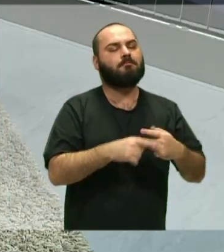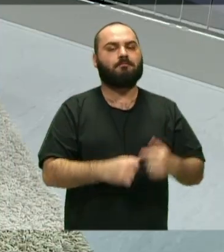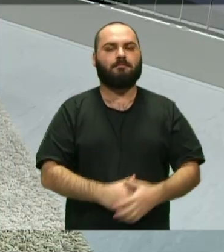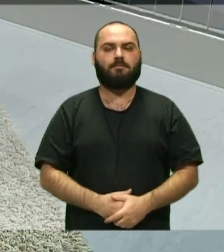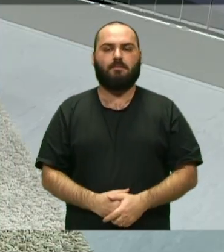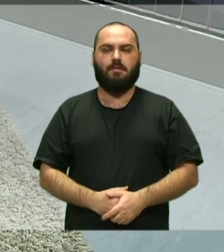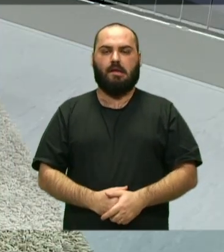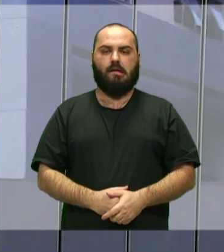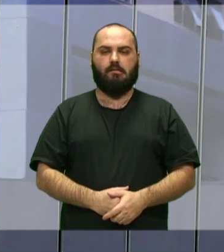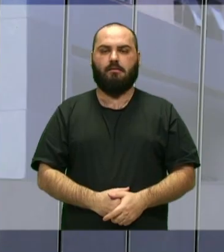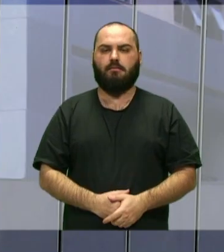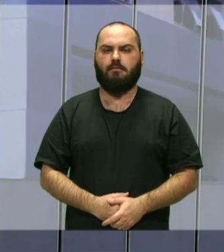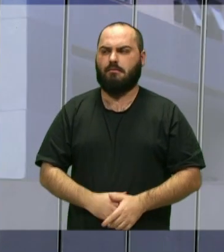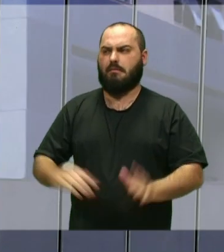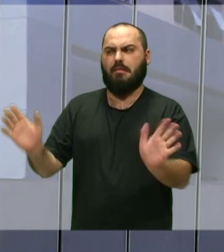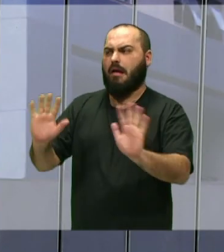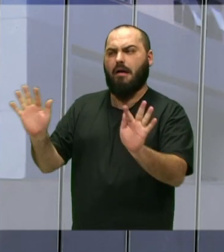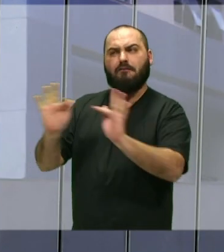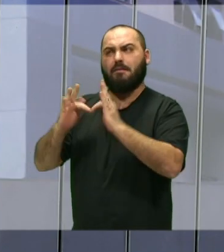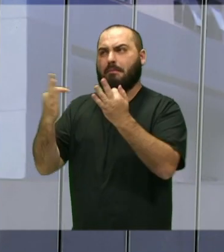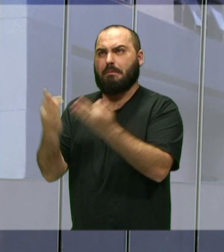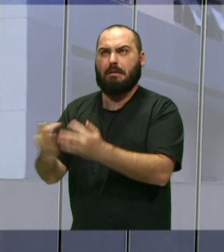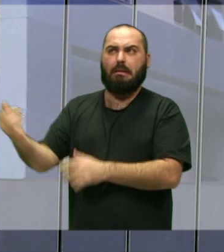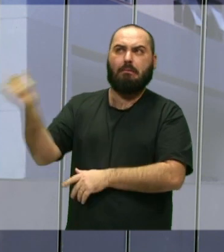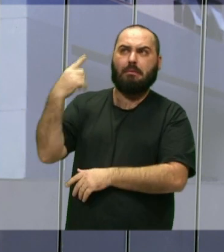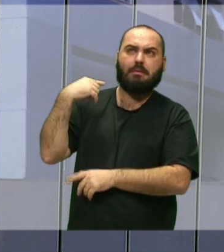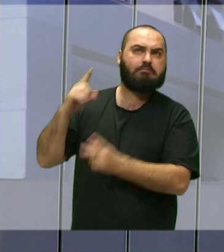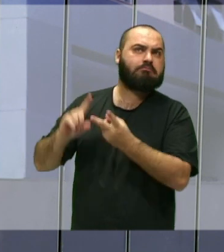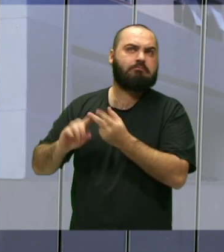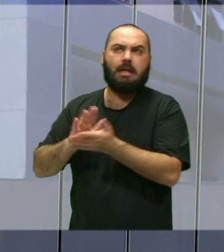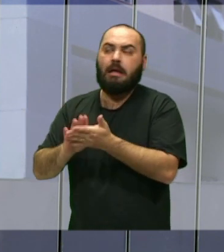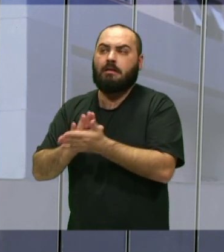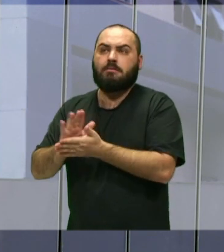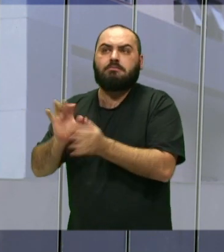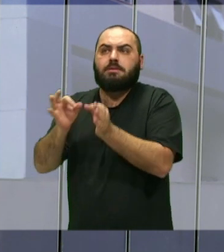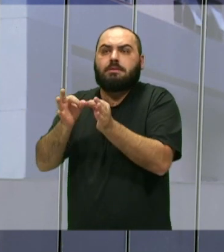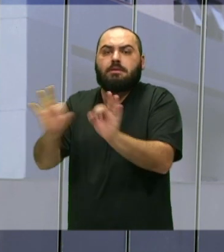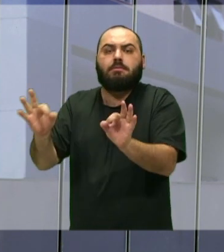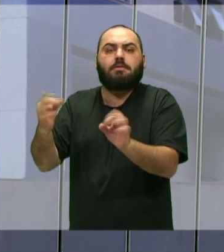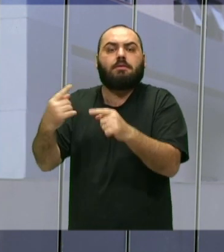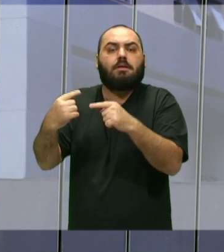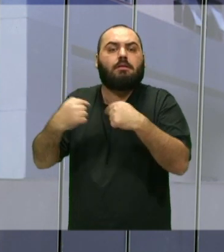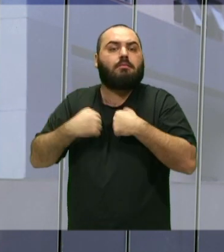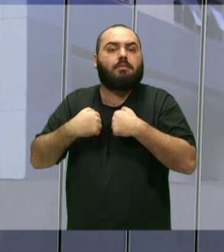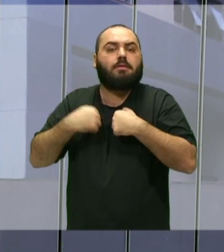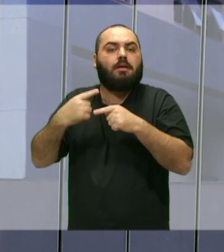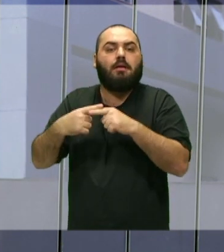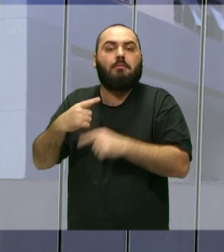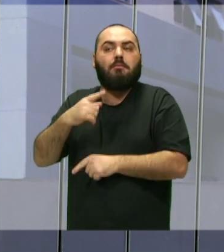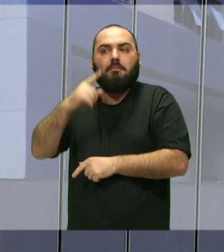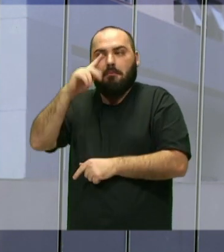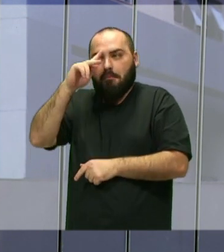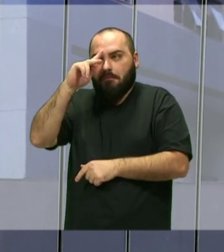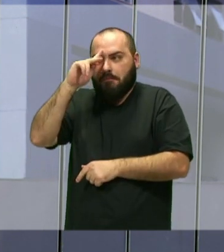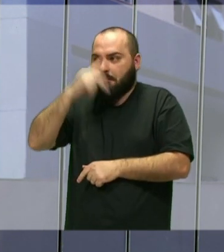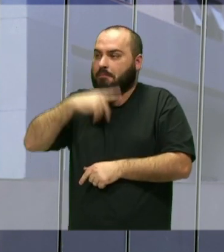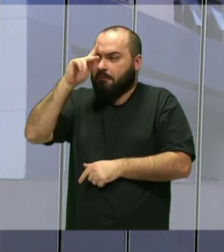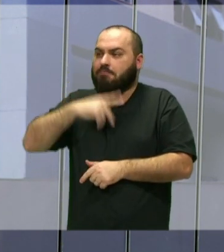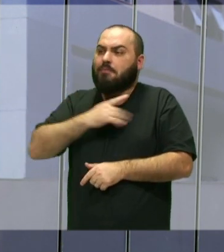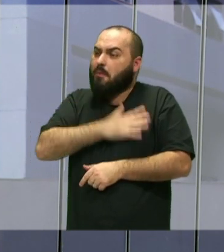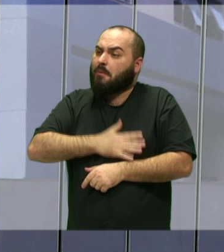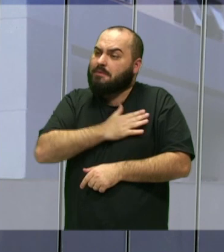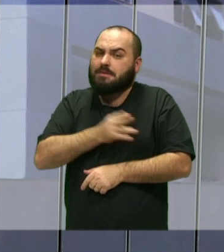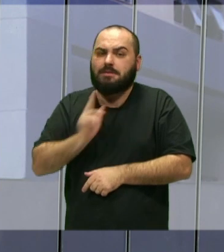Nem foi pela família, nem foi por nada, mas simplesmente por gosto pessoal, né, eu